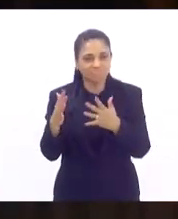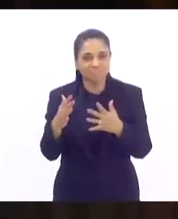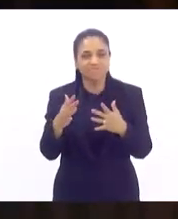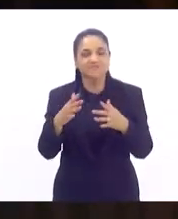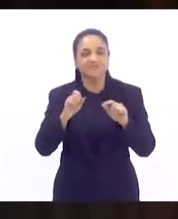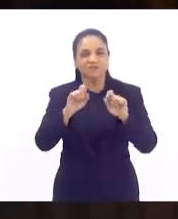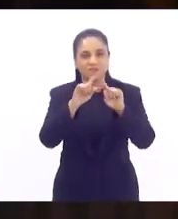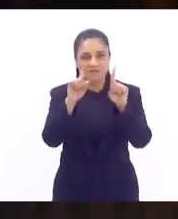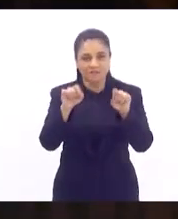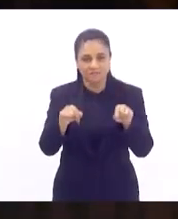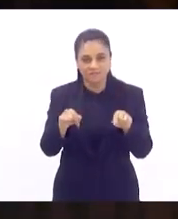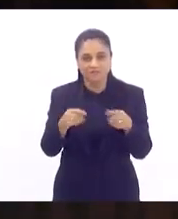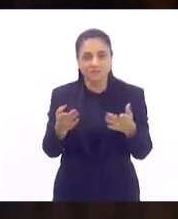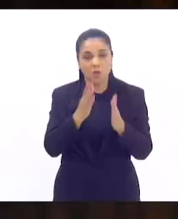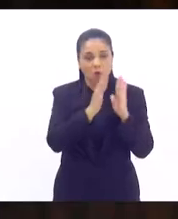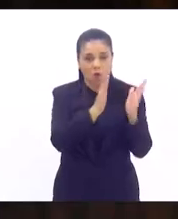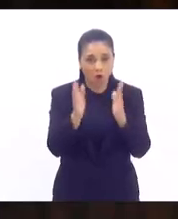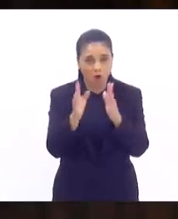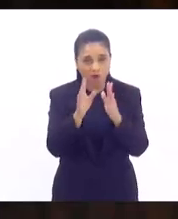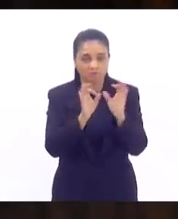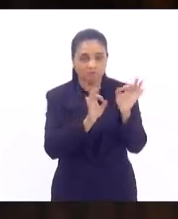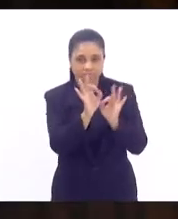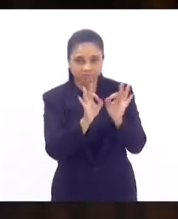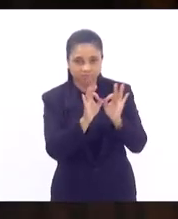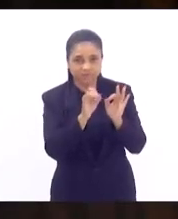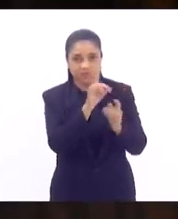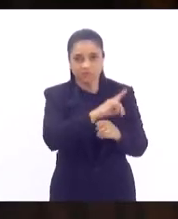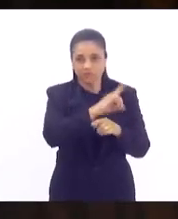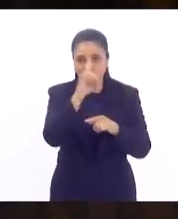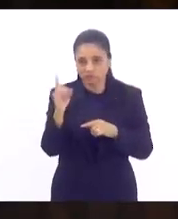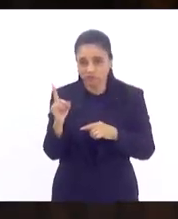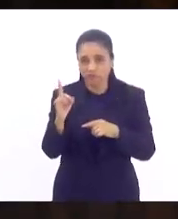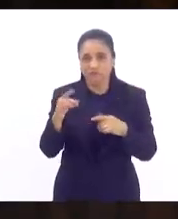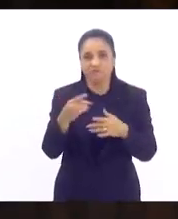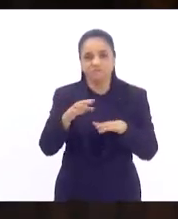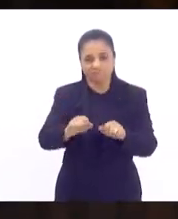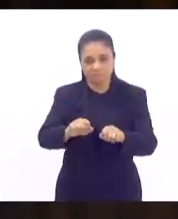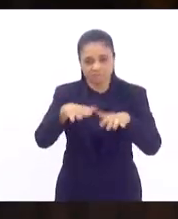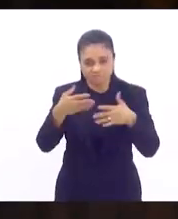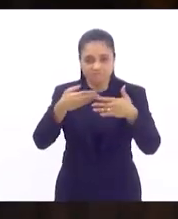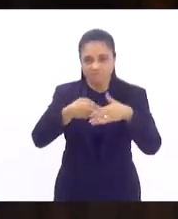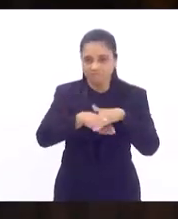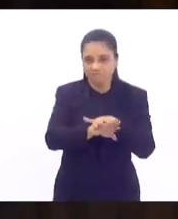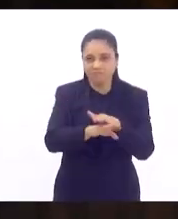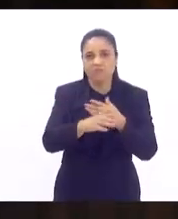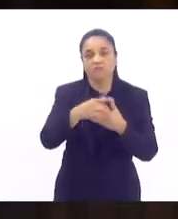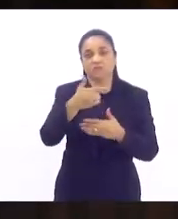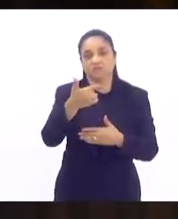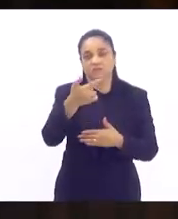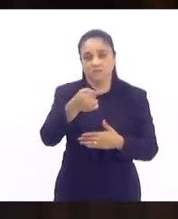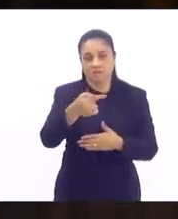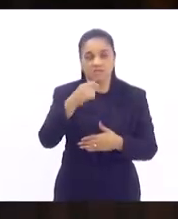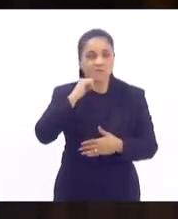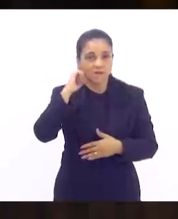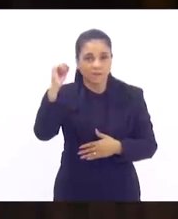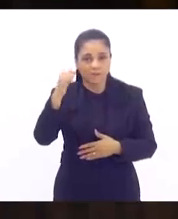Servidores. Passa-se a ordem do dia. Sessão extraordinária do dia 27 de abril de 2023.